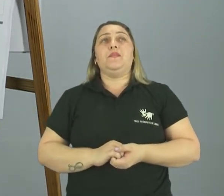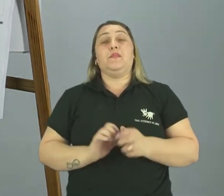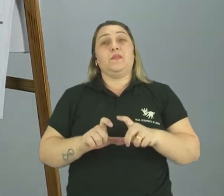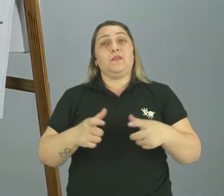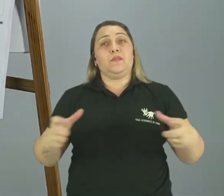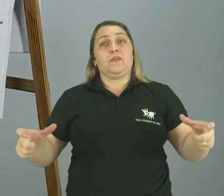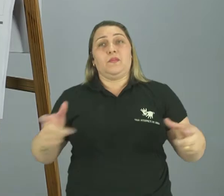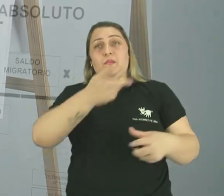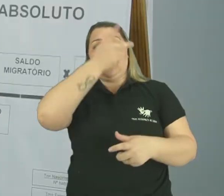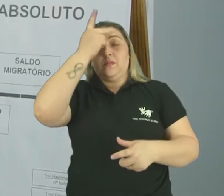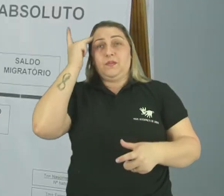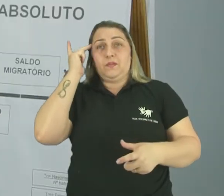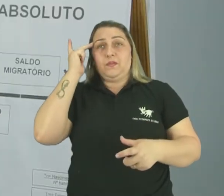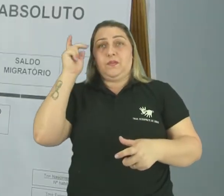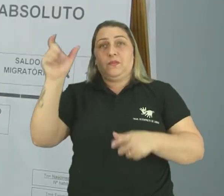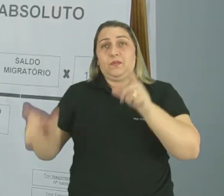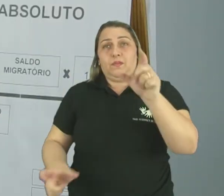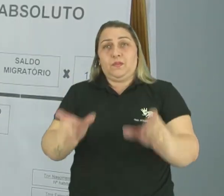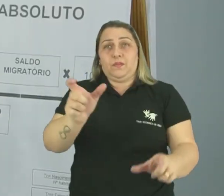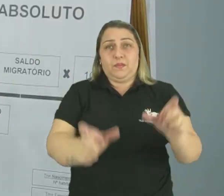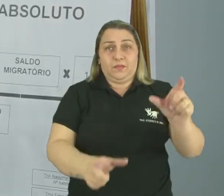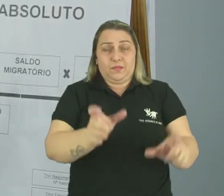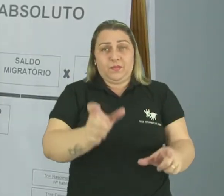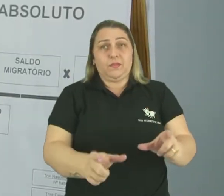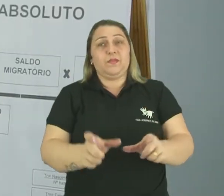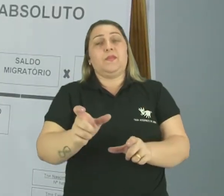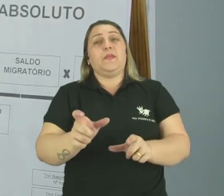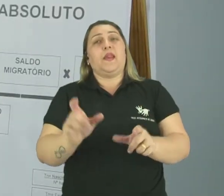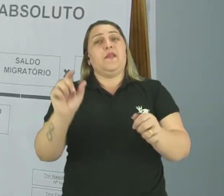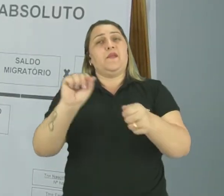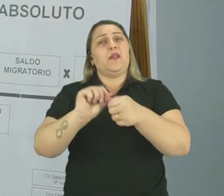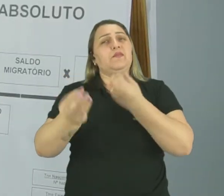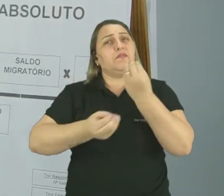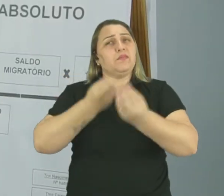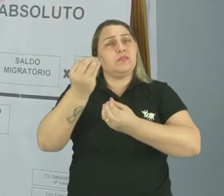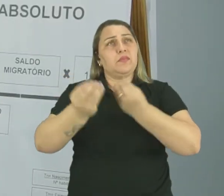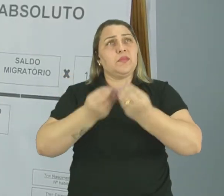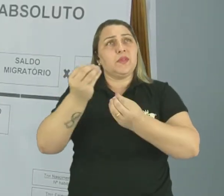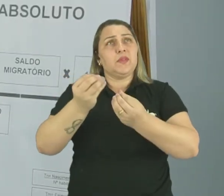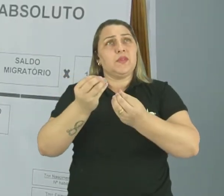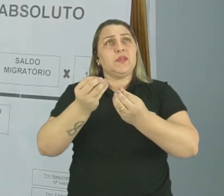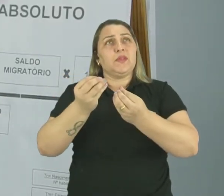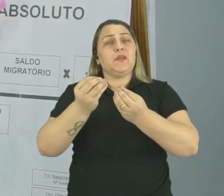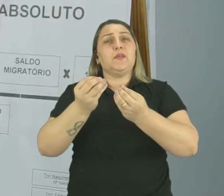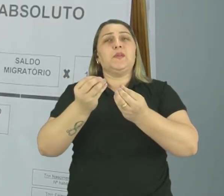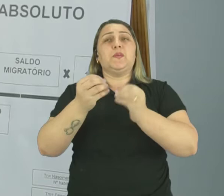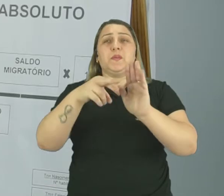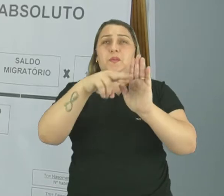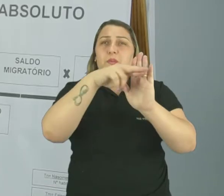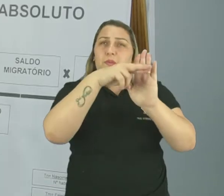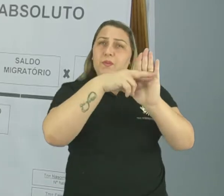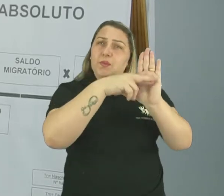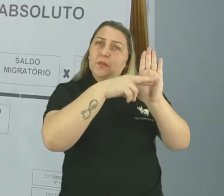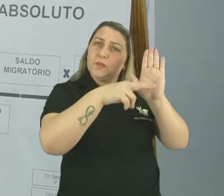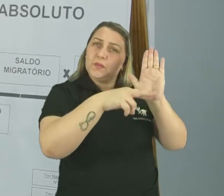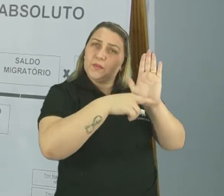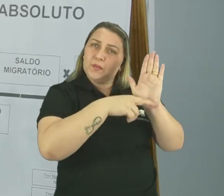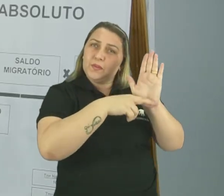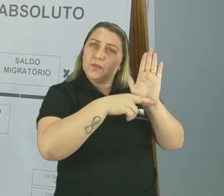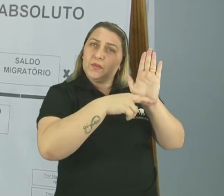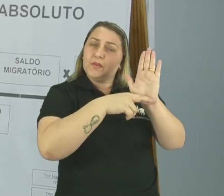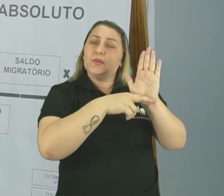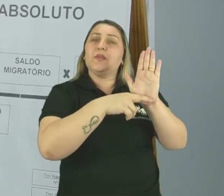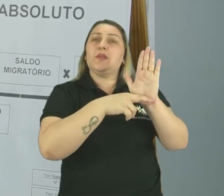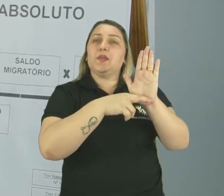O crescimento populacional, ele é feito através de umas regrinhas, de umas formulazinhas